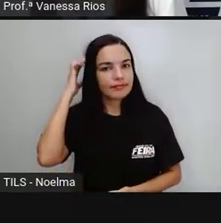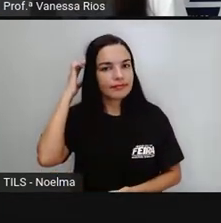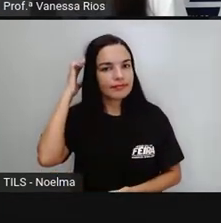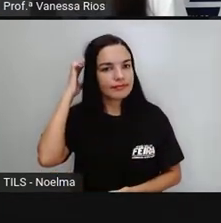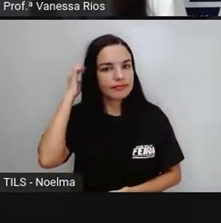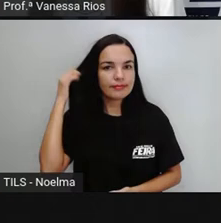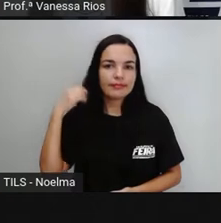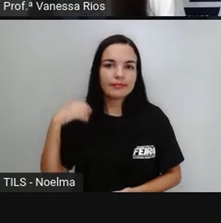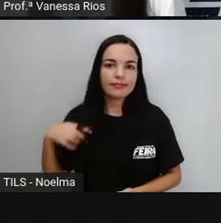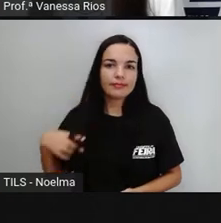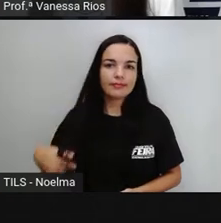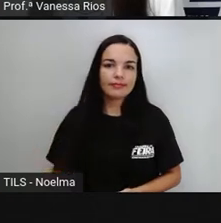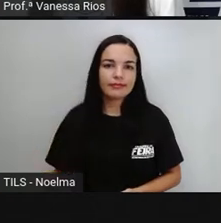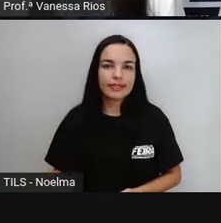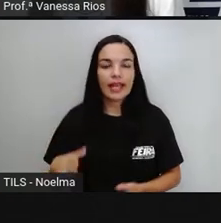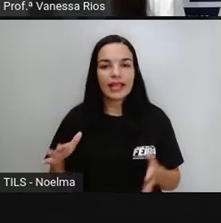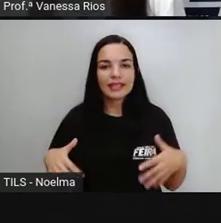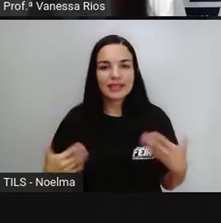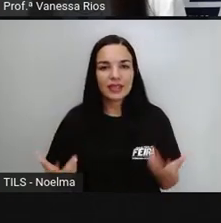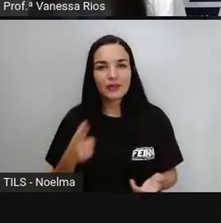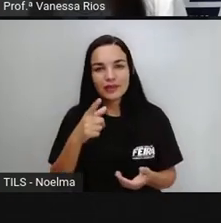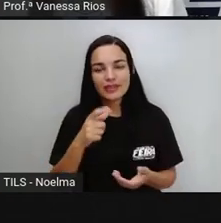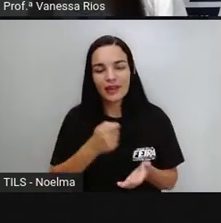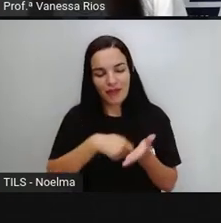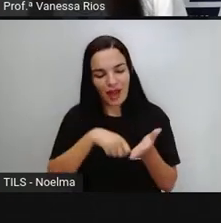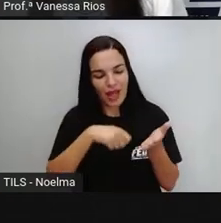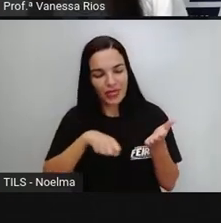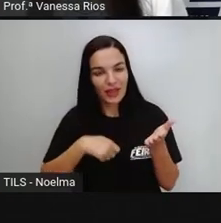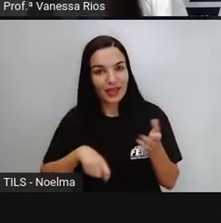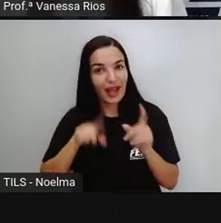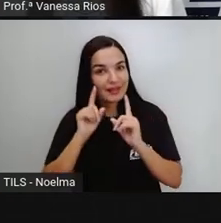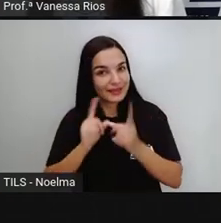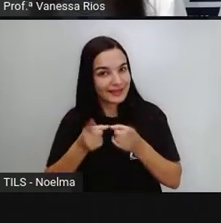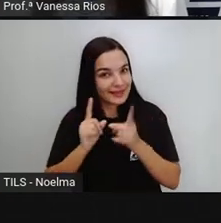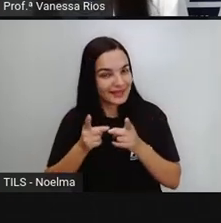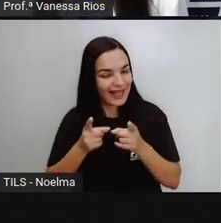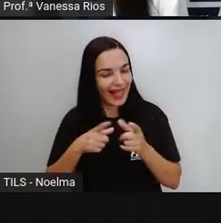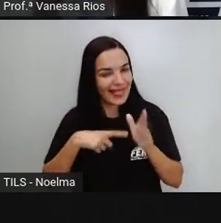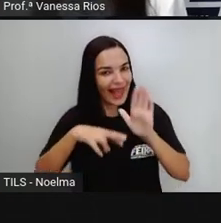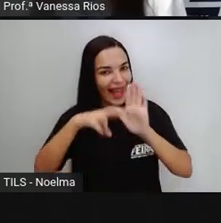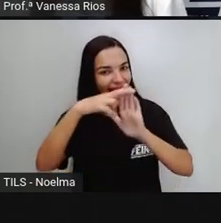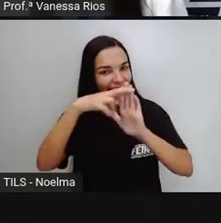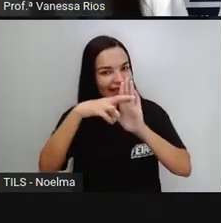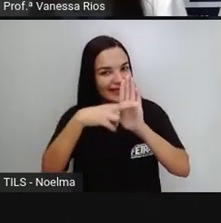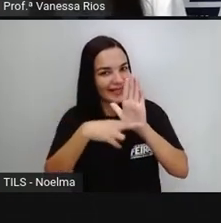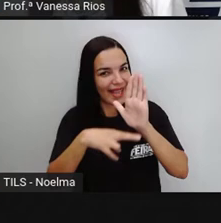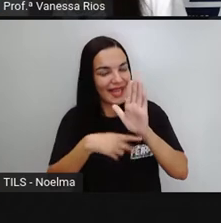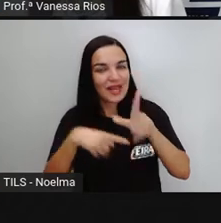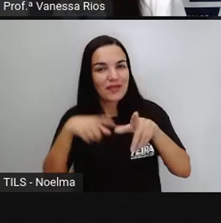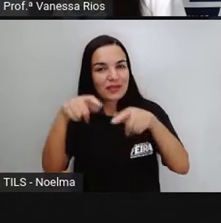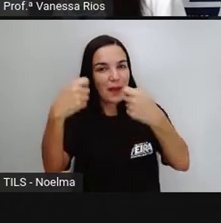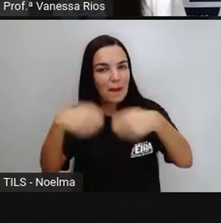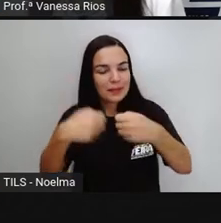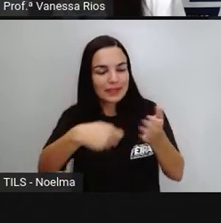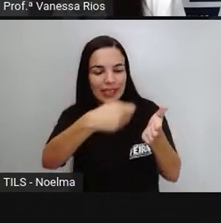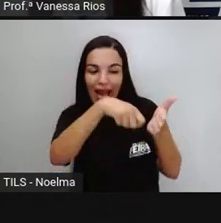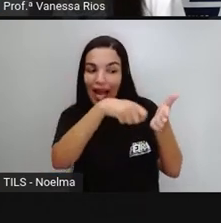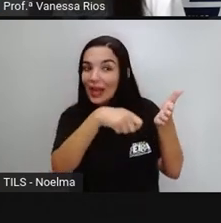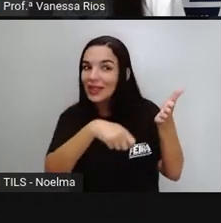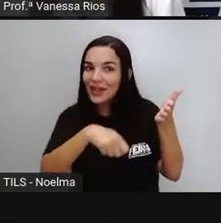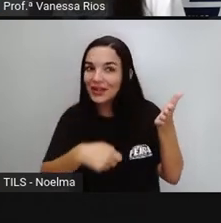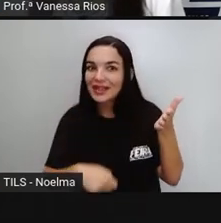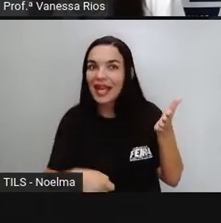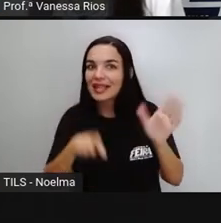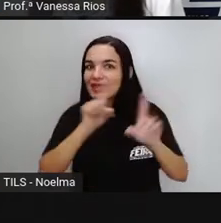E aí, a protaiza o anota aí, não é? Porque tem as regras que constituem todo esse processo de classificação das